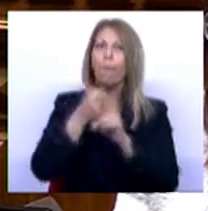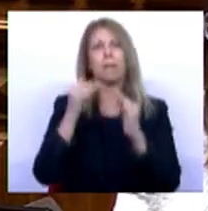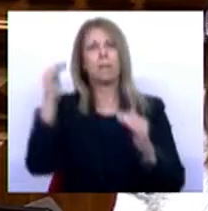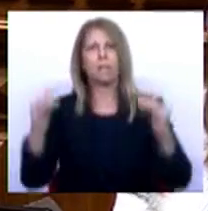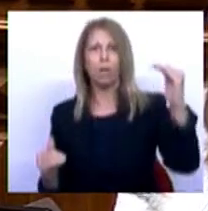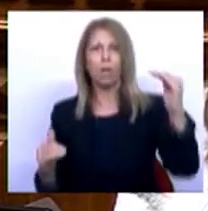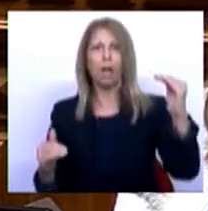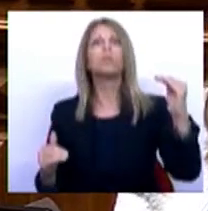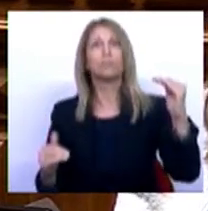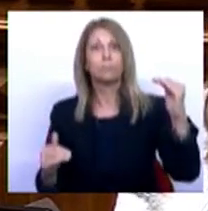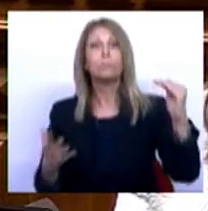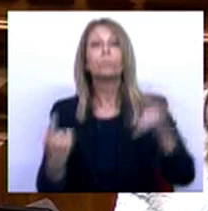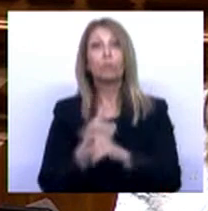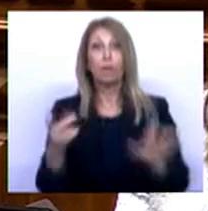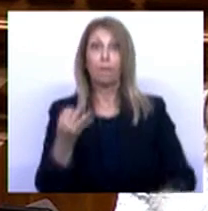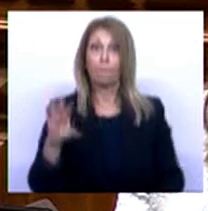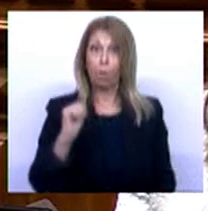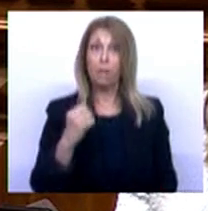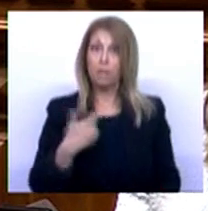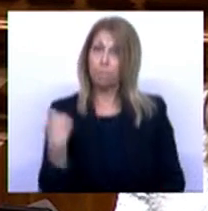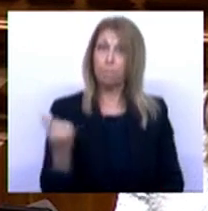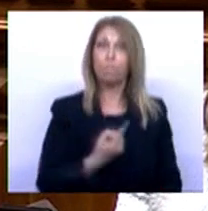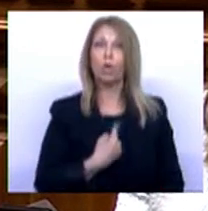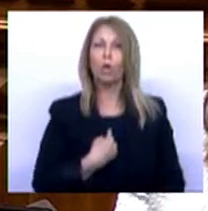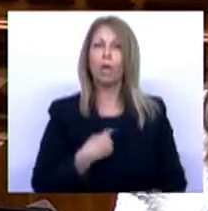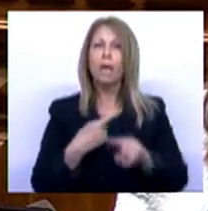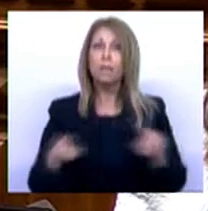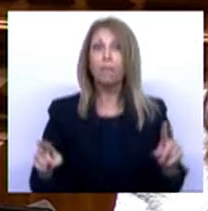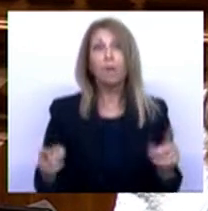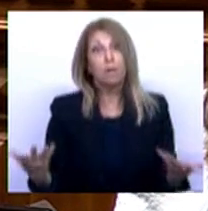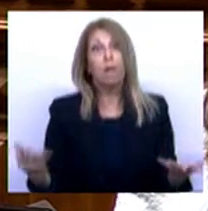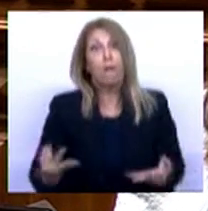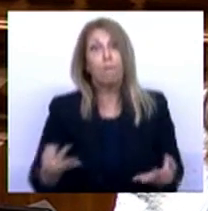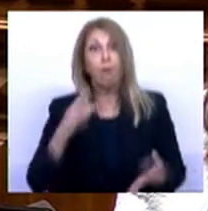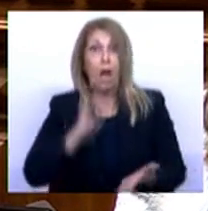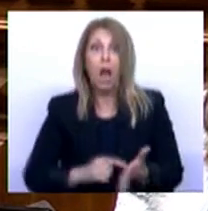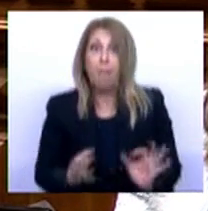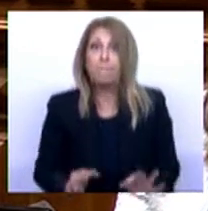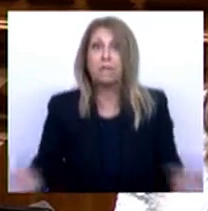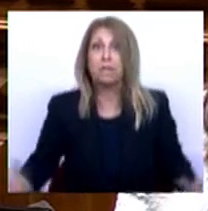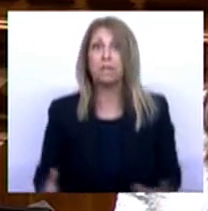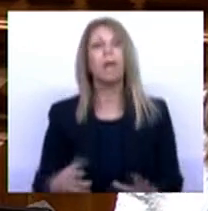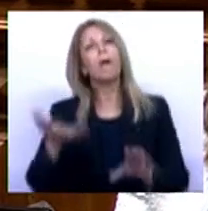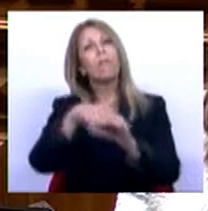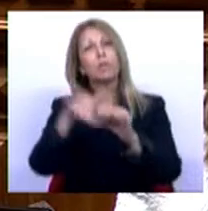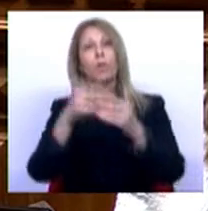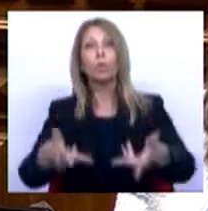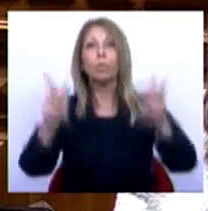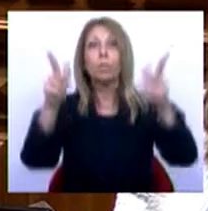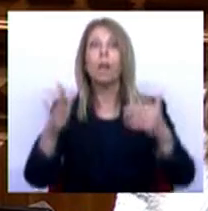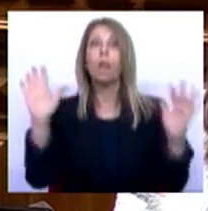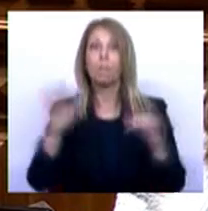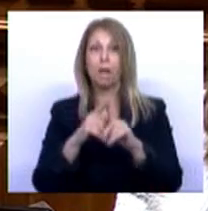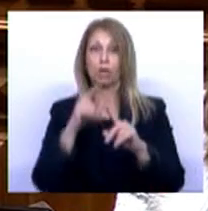para nós, a diferença é necessária. Faz parte da liberdade, mas uma diferença que aprofunda as desigualdades